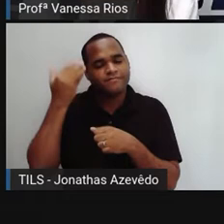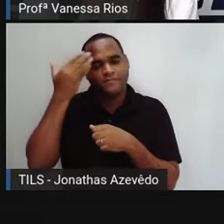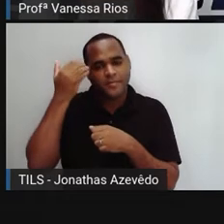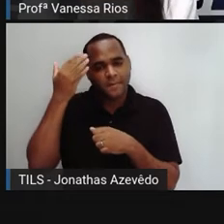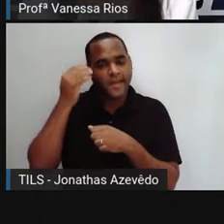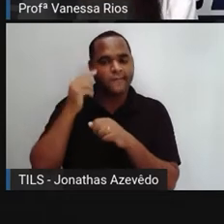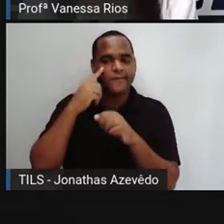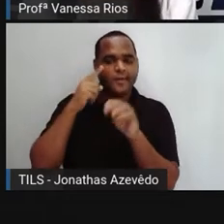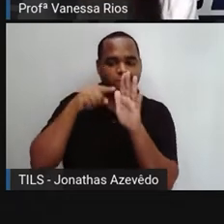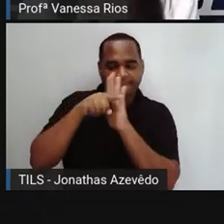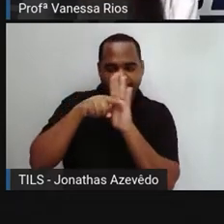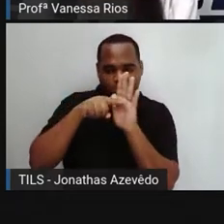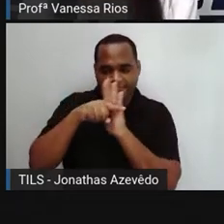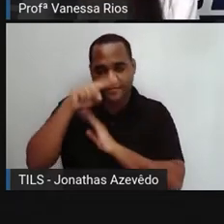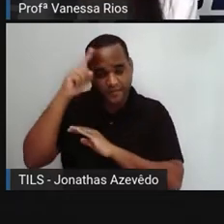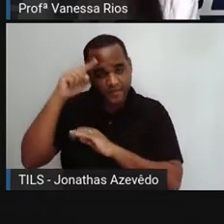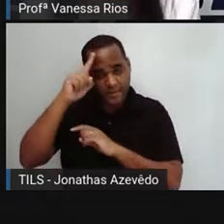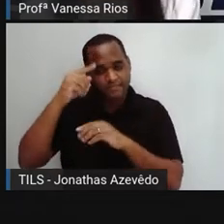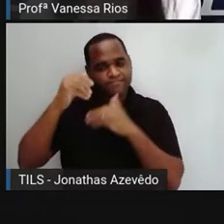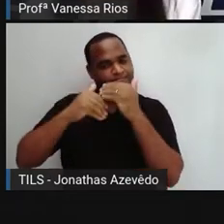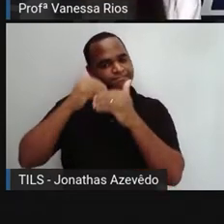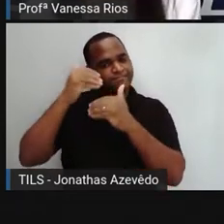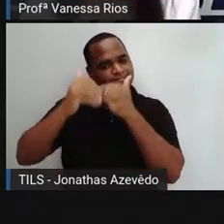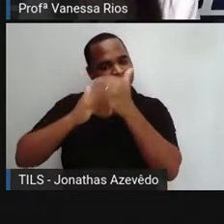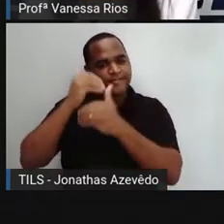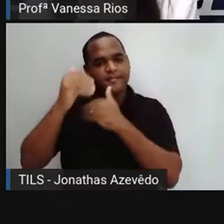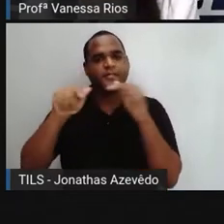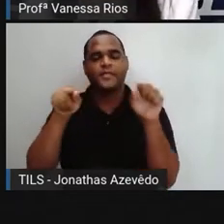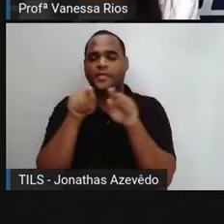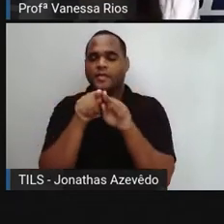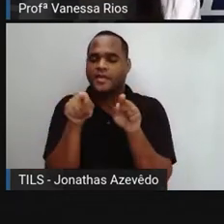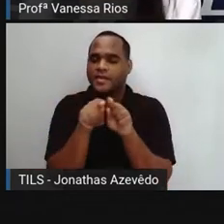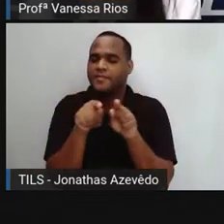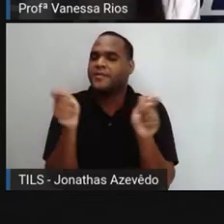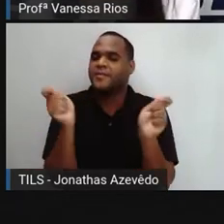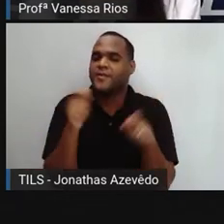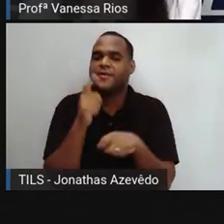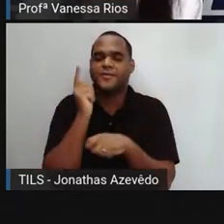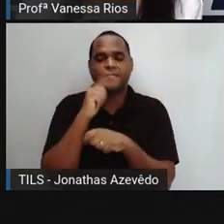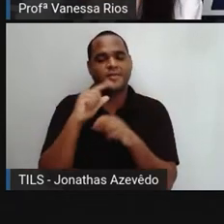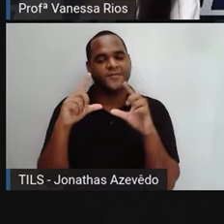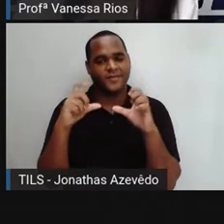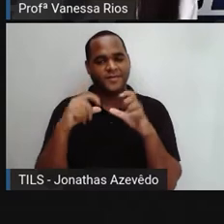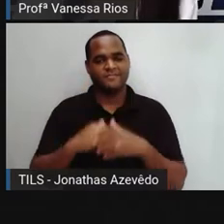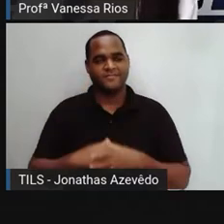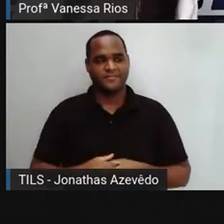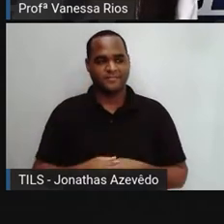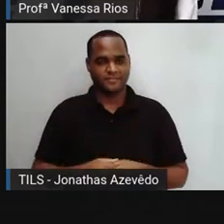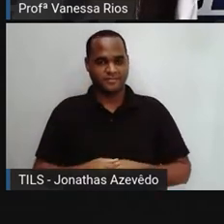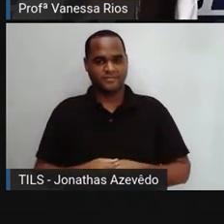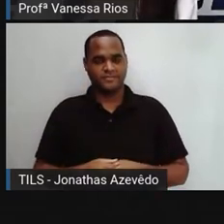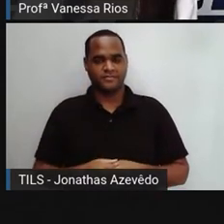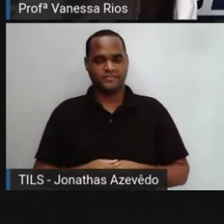foram proporcionando o avanço, desenvolvimento da fotografia.